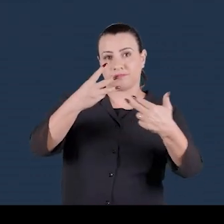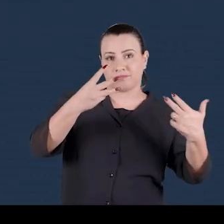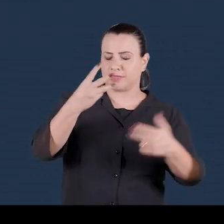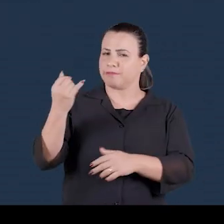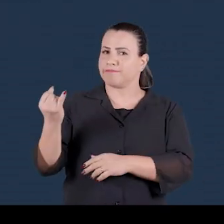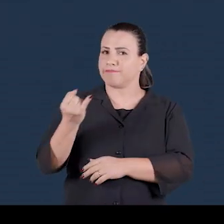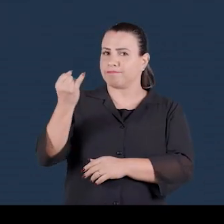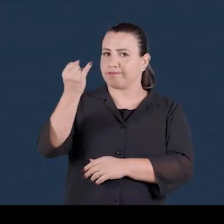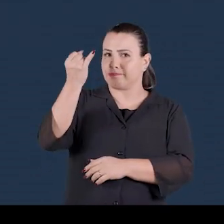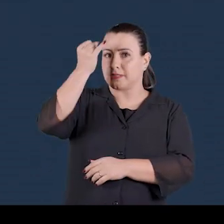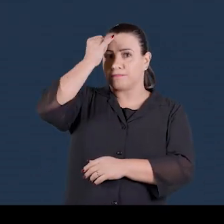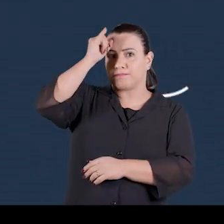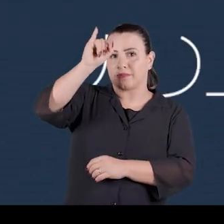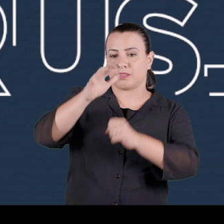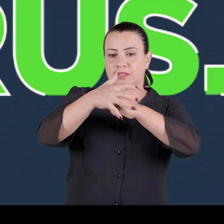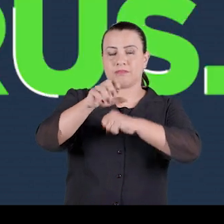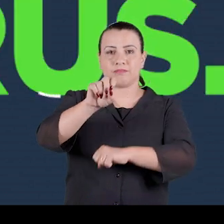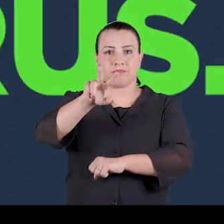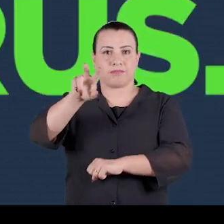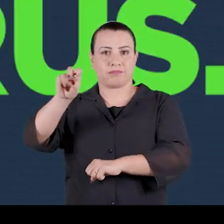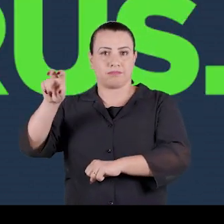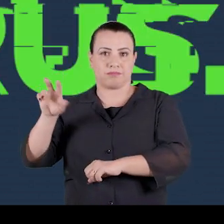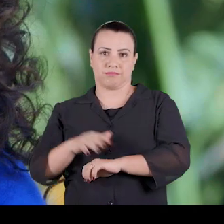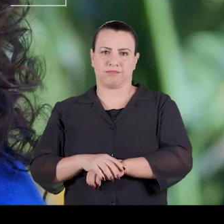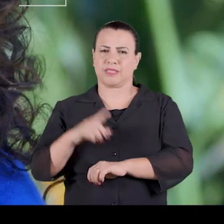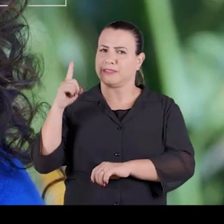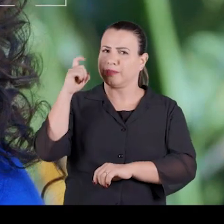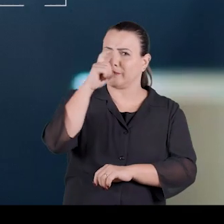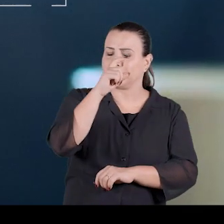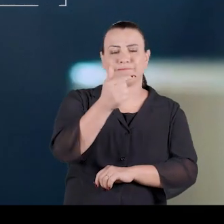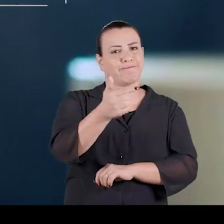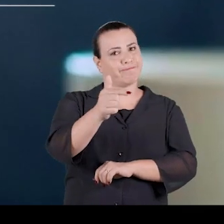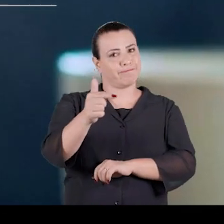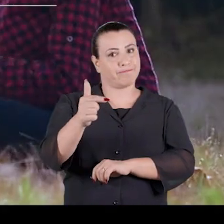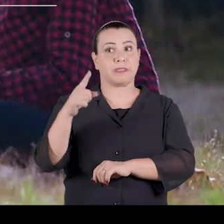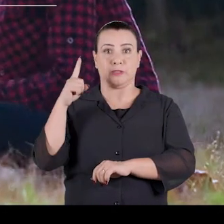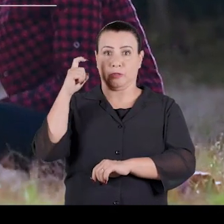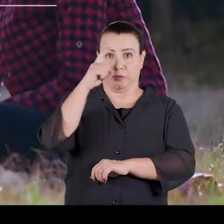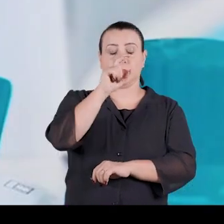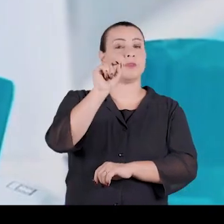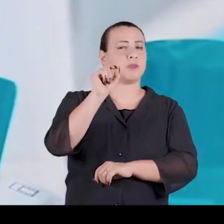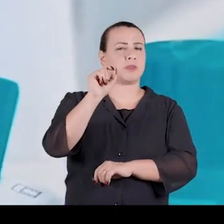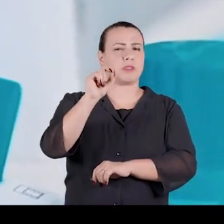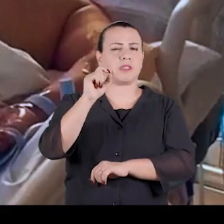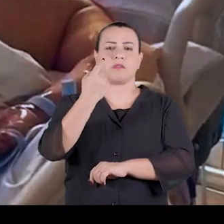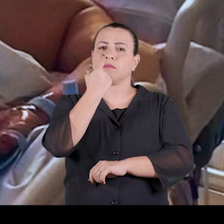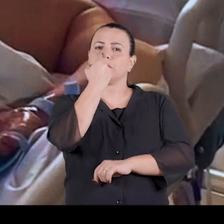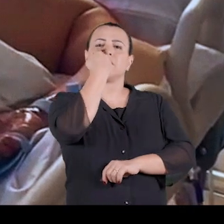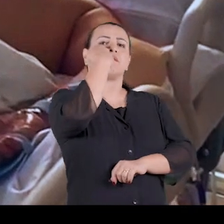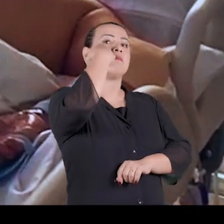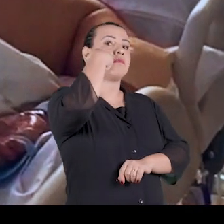Essas são as três medidas básicas para evitar o coronavírus. Não é tão difícil assim. Difícil é ficar